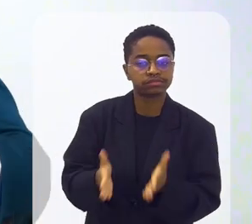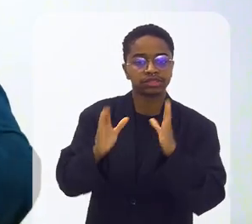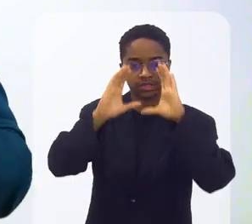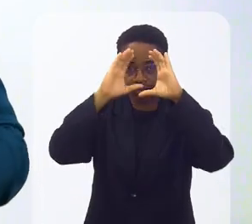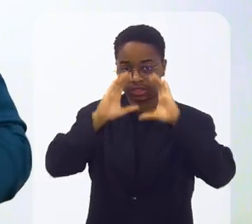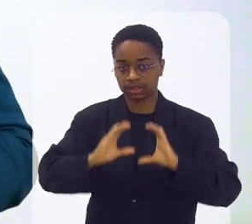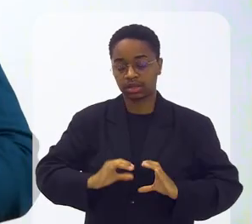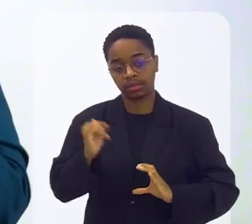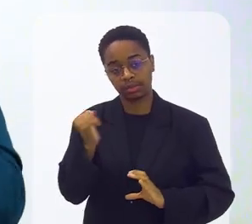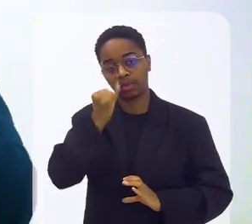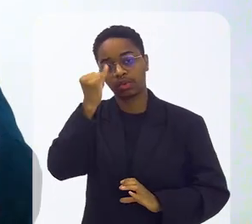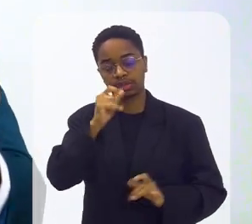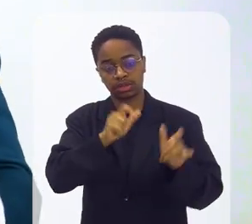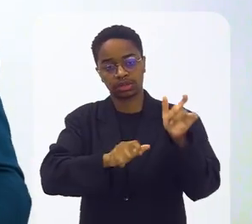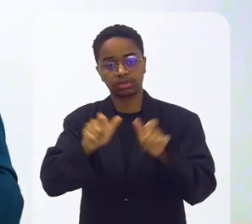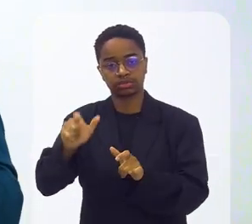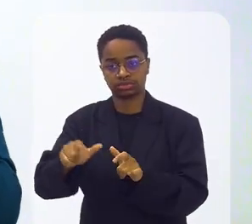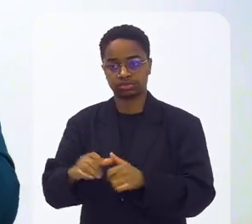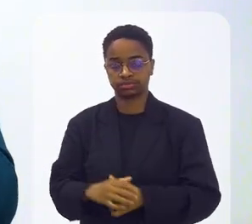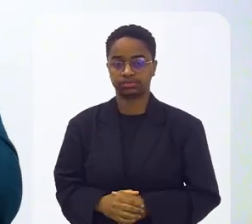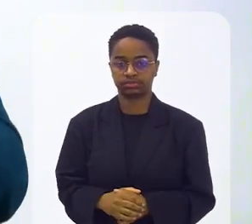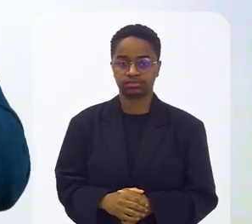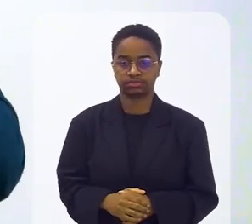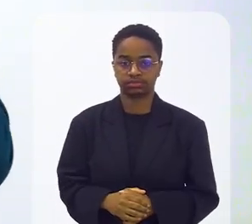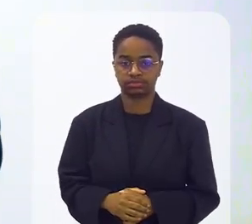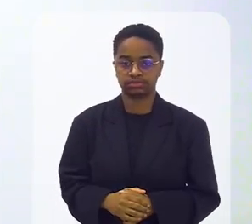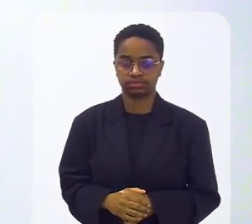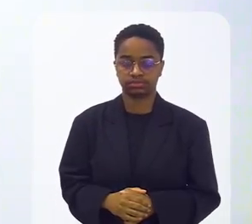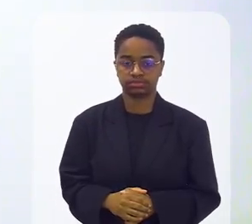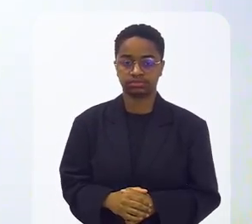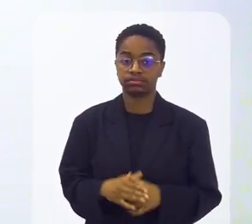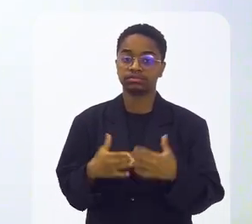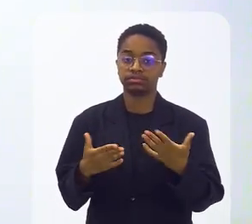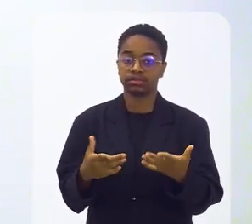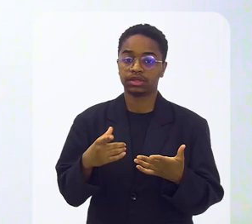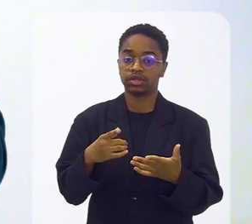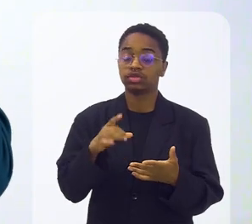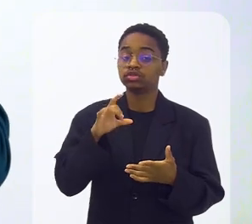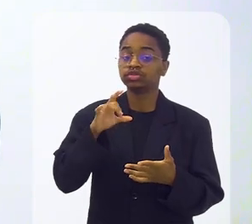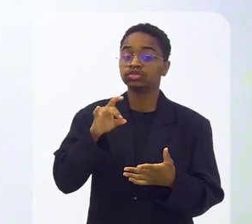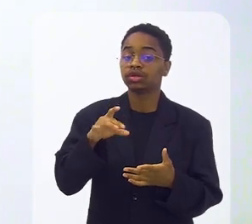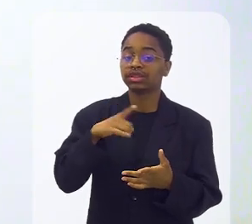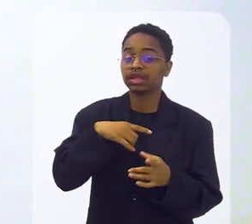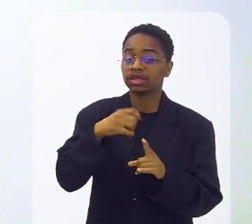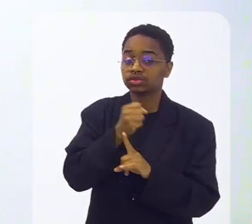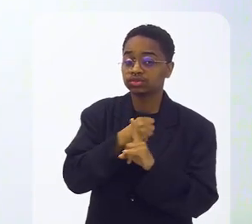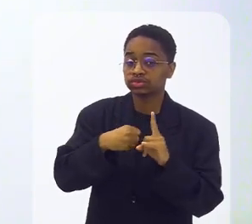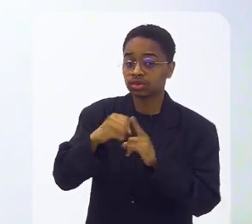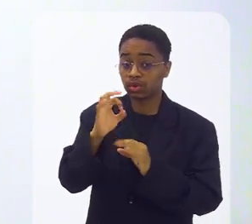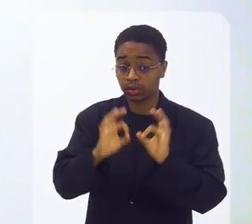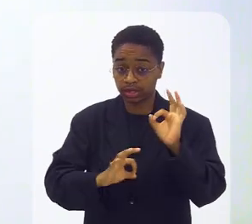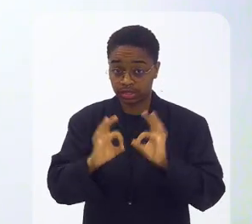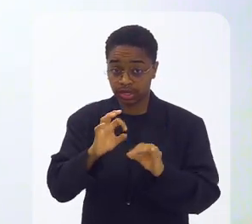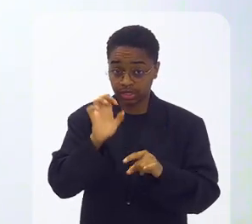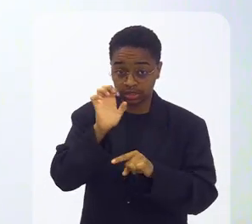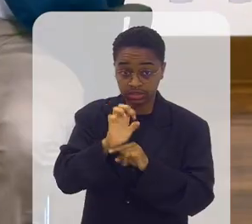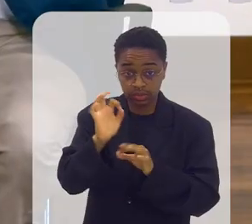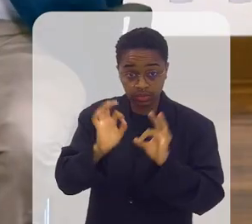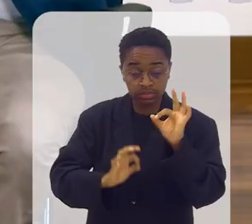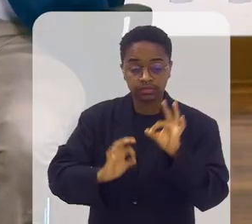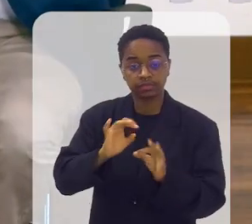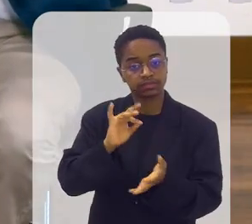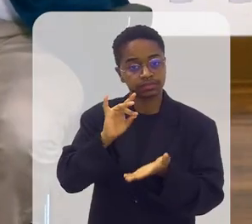dessa cidadania tão importante para todos nós. só existe sociedade civilizada, Estado,